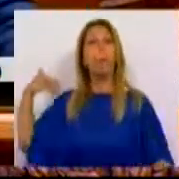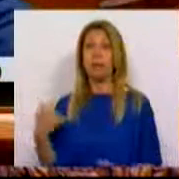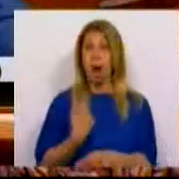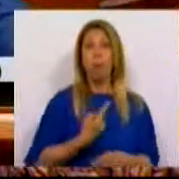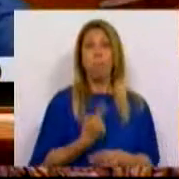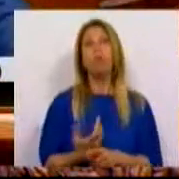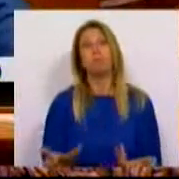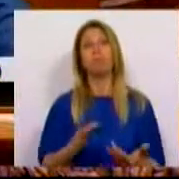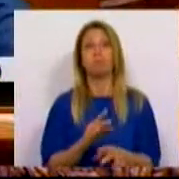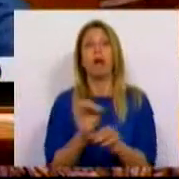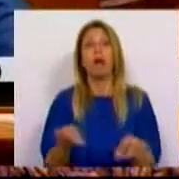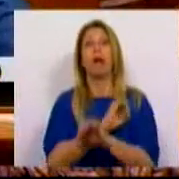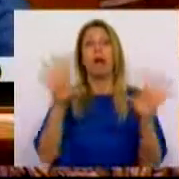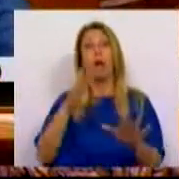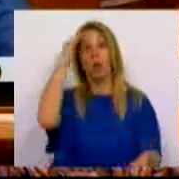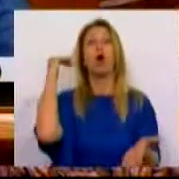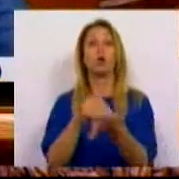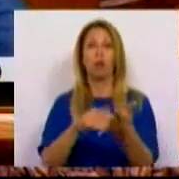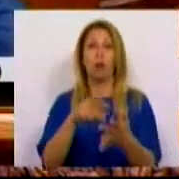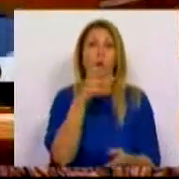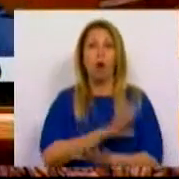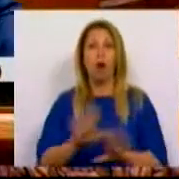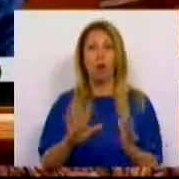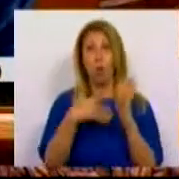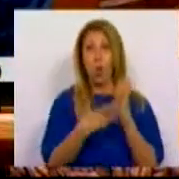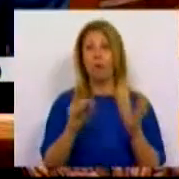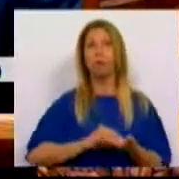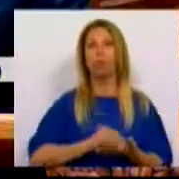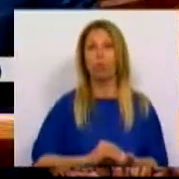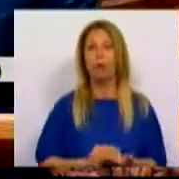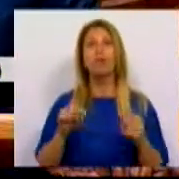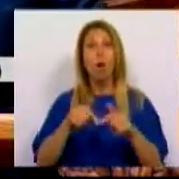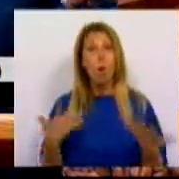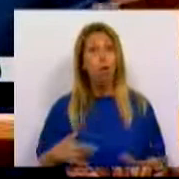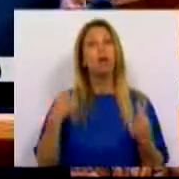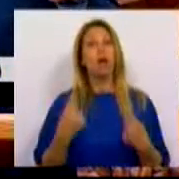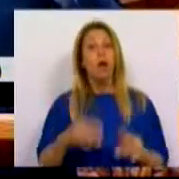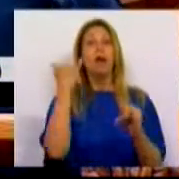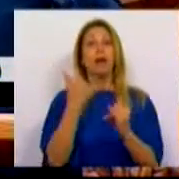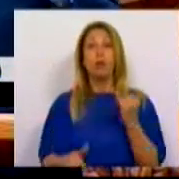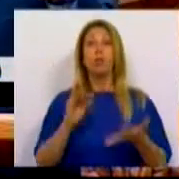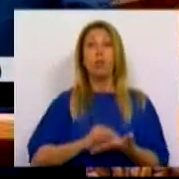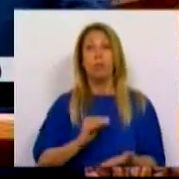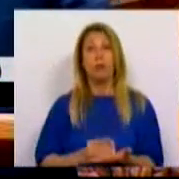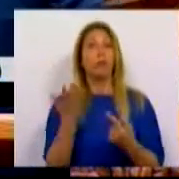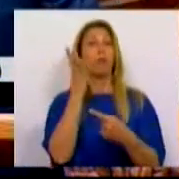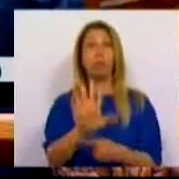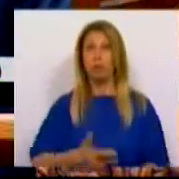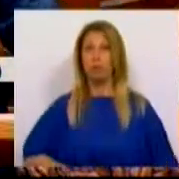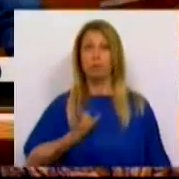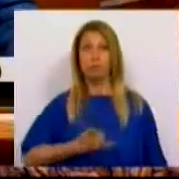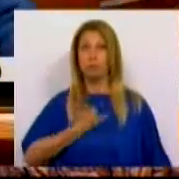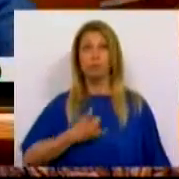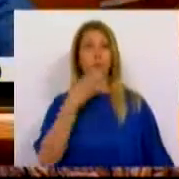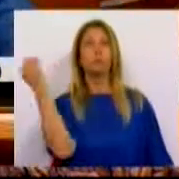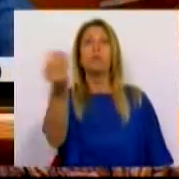efeitos devastadores no quadro da pobreza. E hoje, não só enfrentamos riscos de pobreza, por exemplo, de forma assustadora, entre